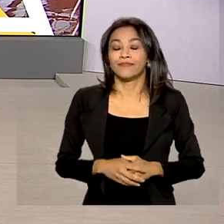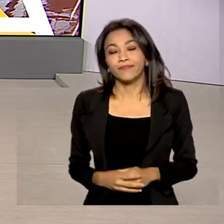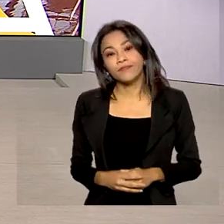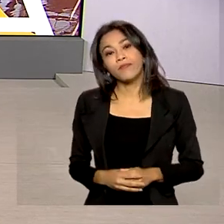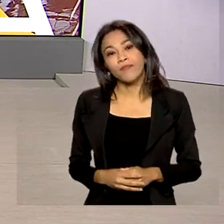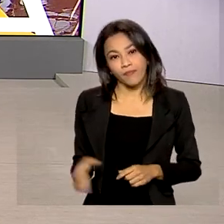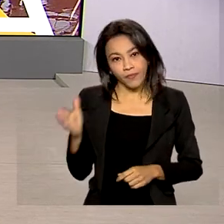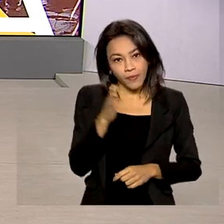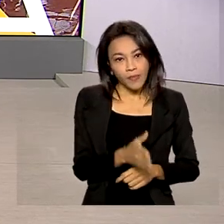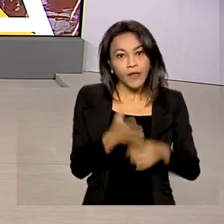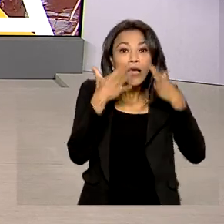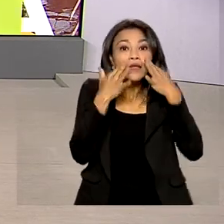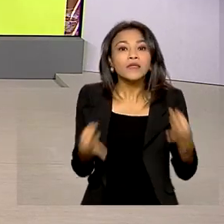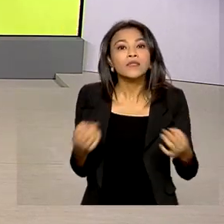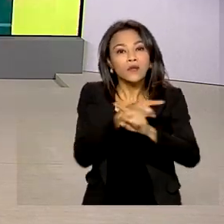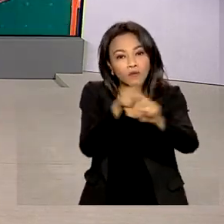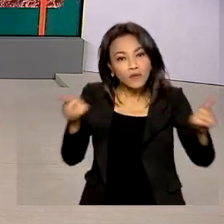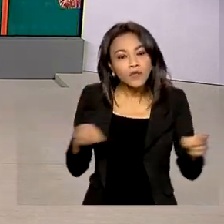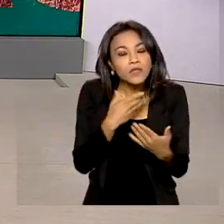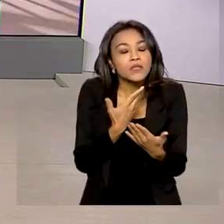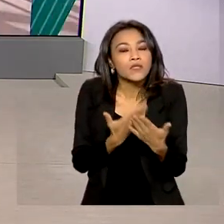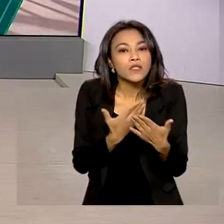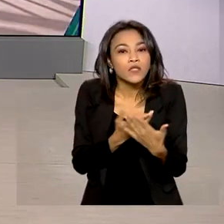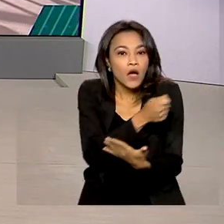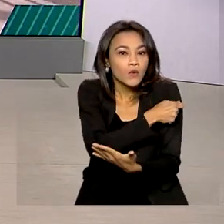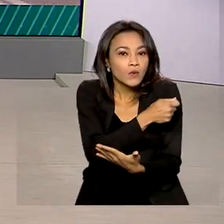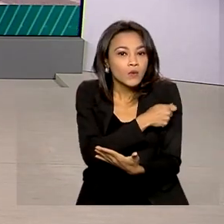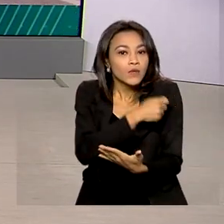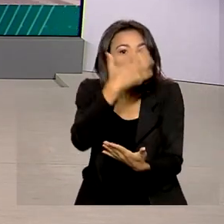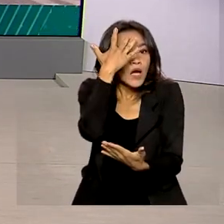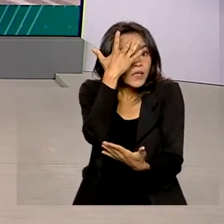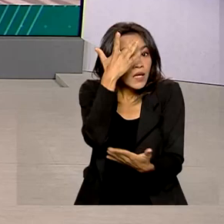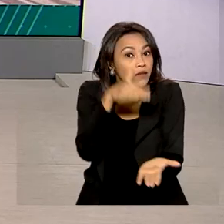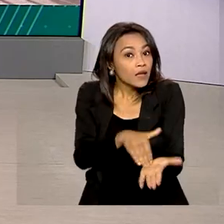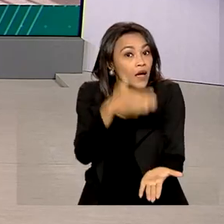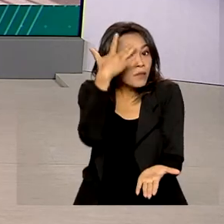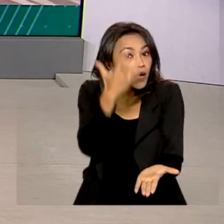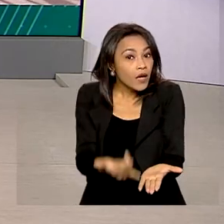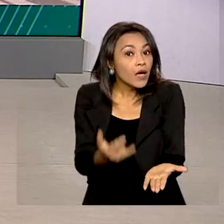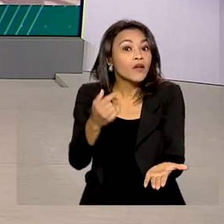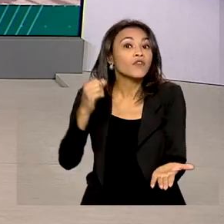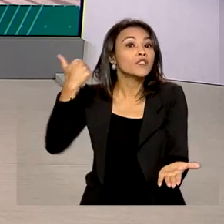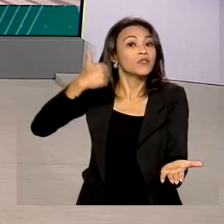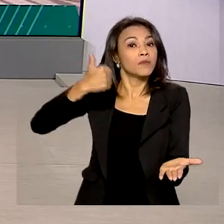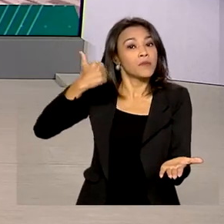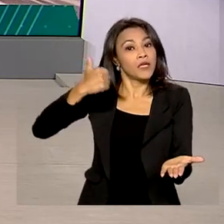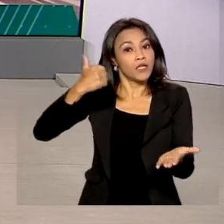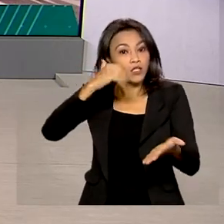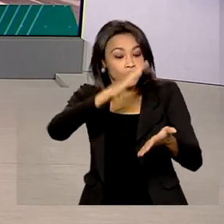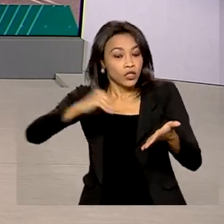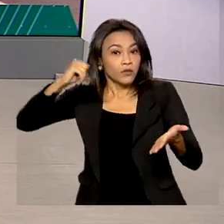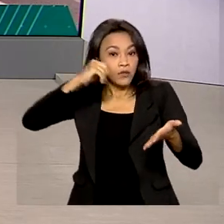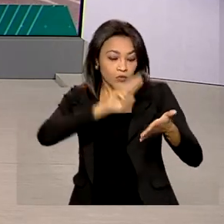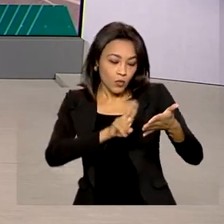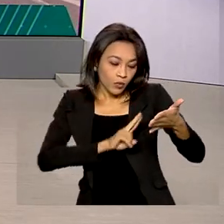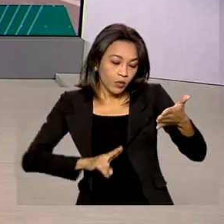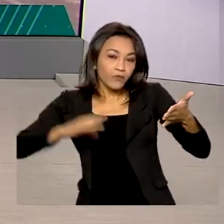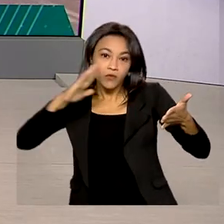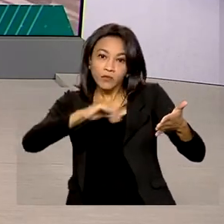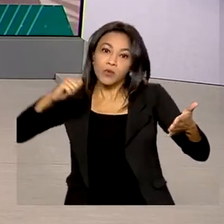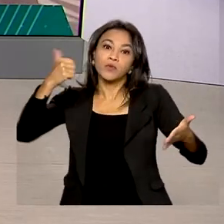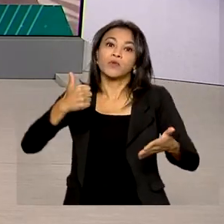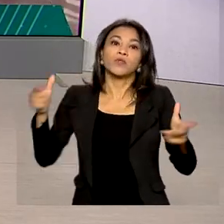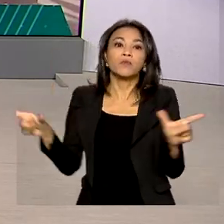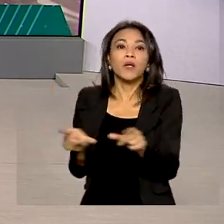E olha, atenção estudantes, vai até amanhã o prazo de manifestação de quem foi selecionado na primeira chamada do ProUni, o programa Universidade